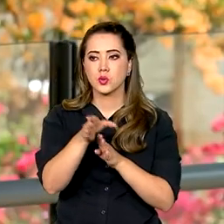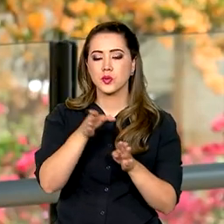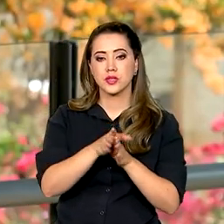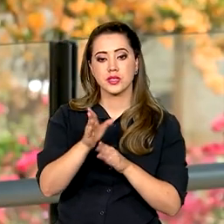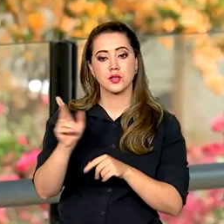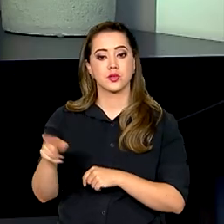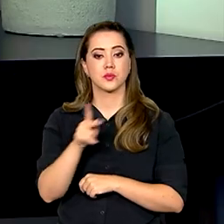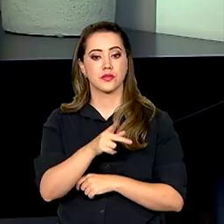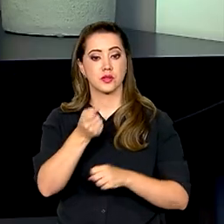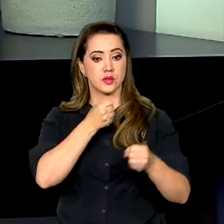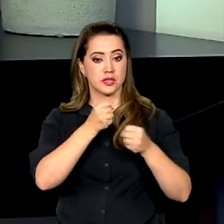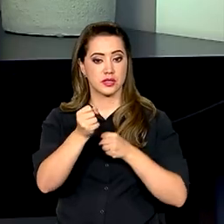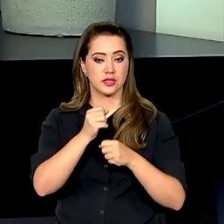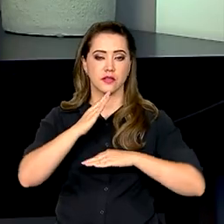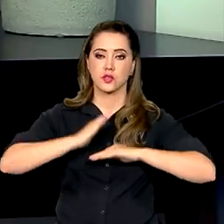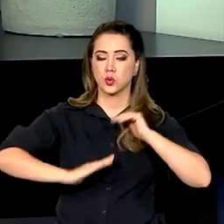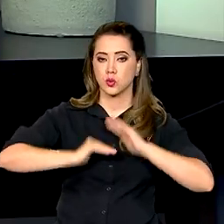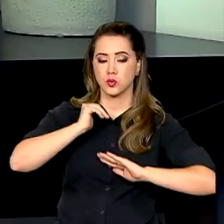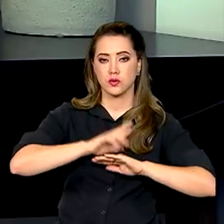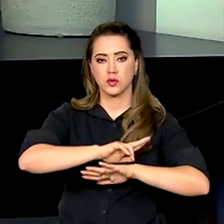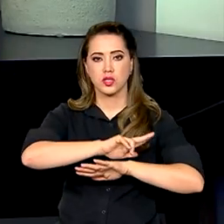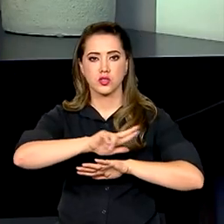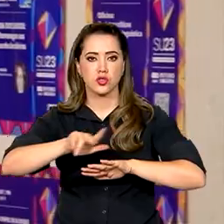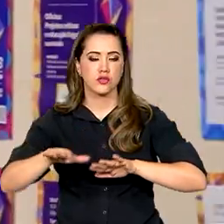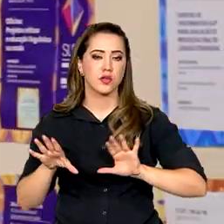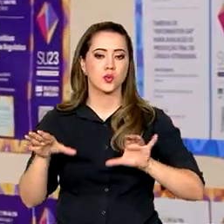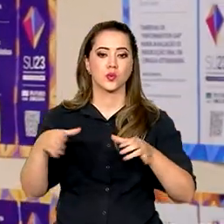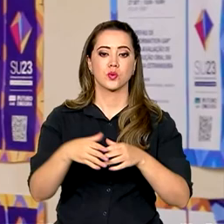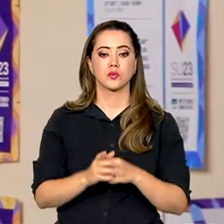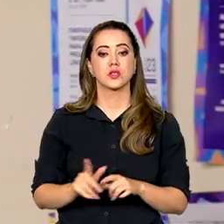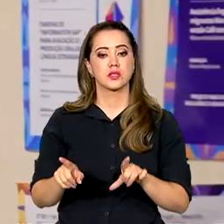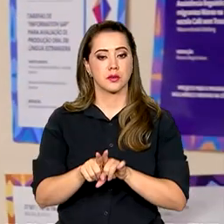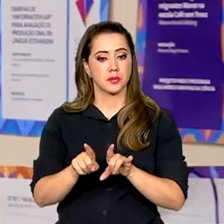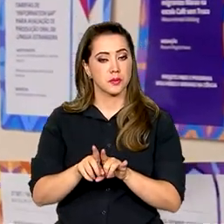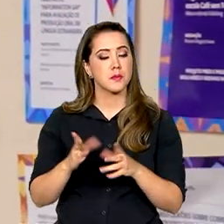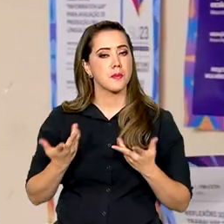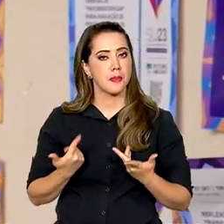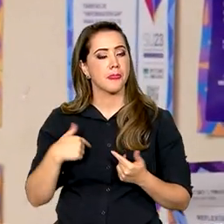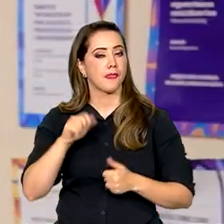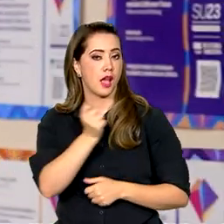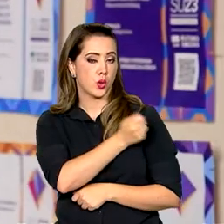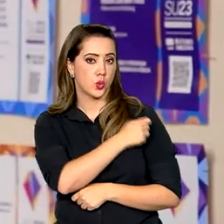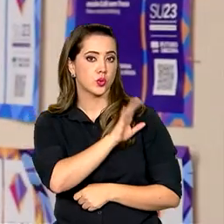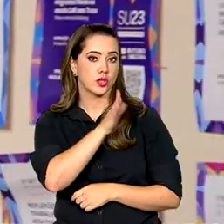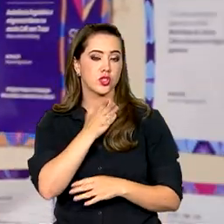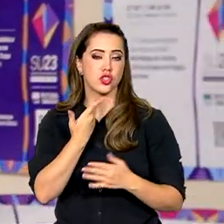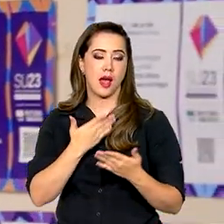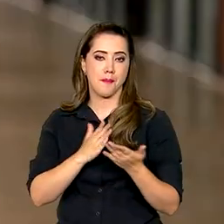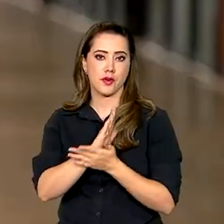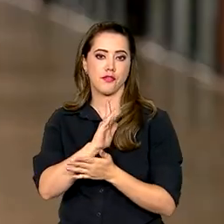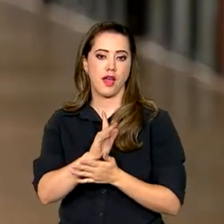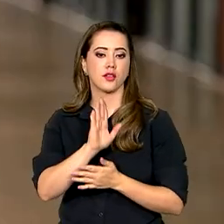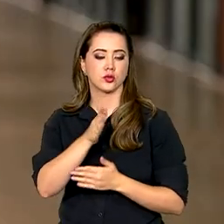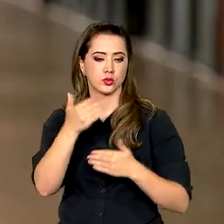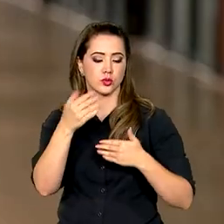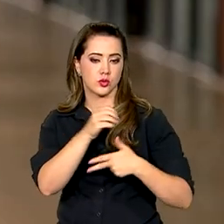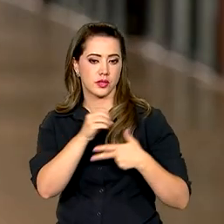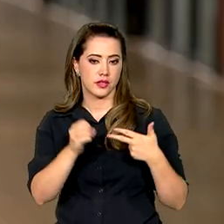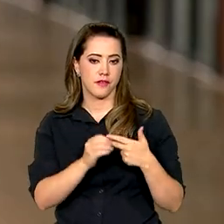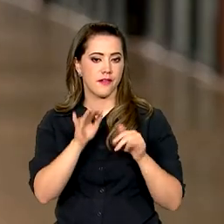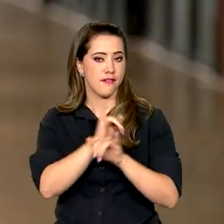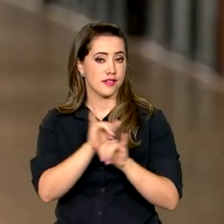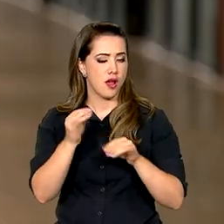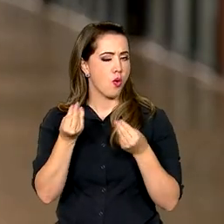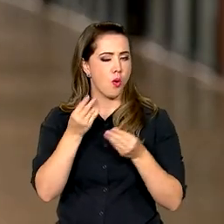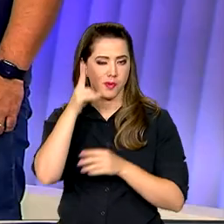e entrevistas com especialistas de diversas áreas. Além disso, estudantes que já passaram no exame vão compartilhar